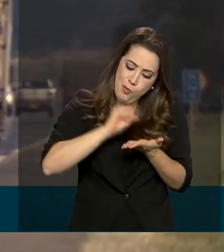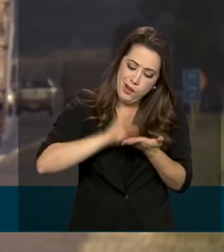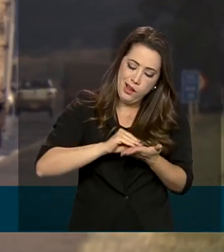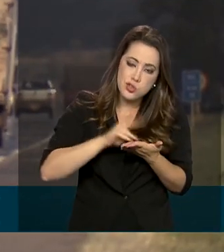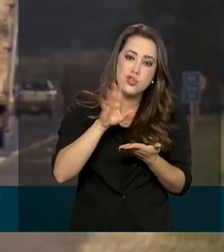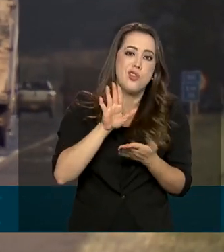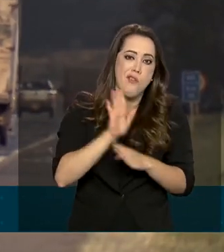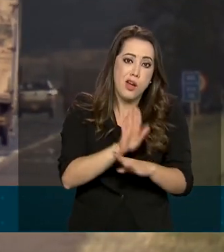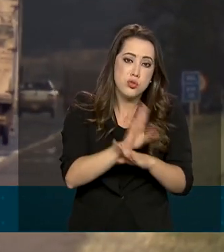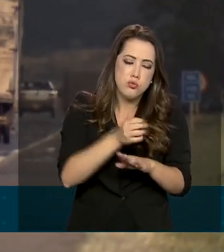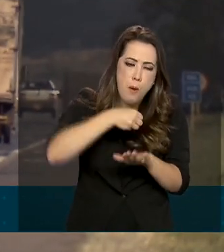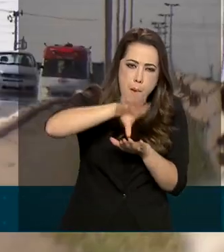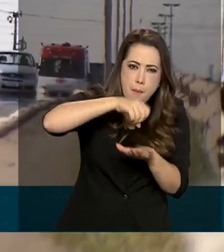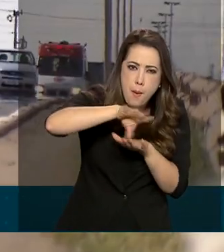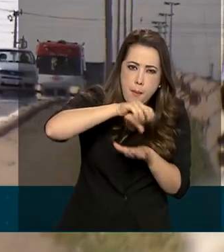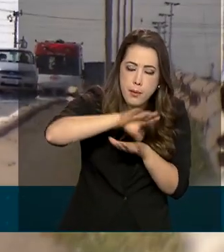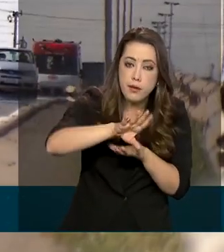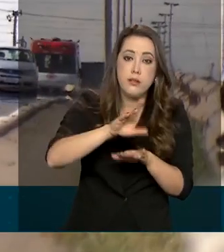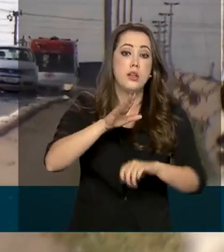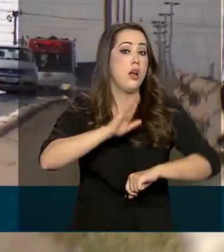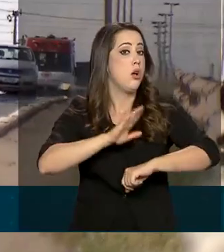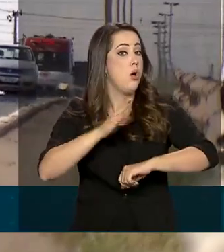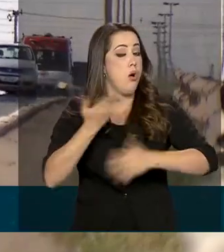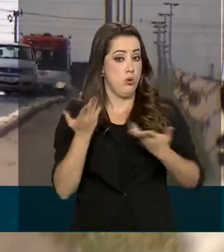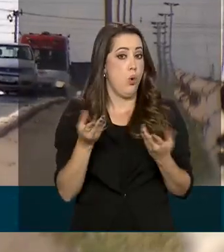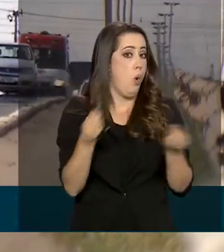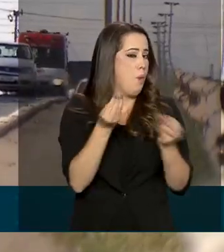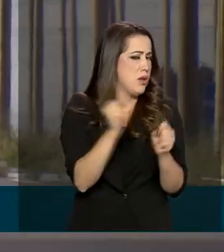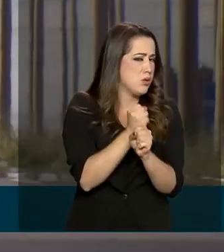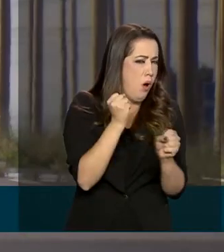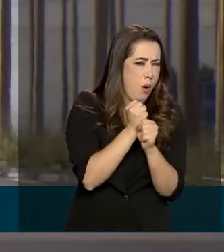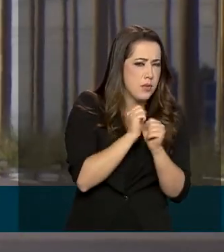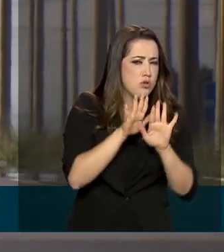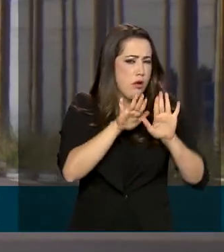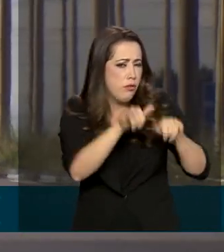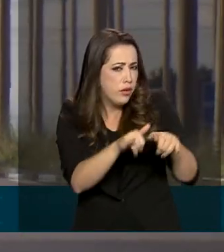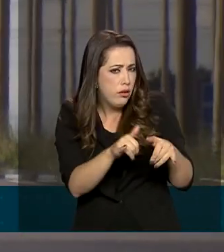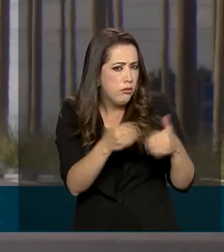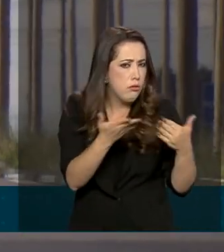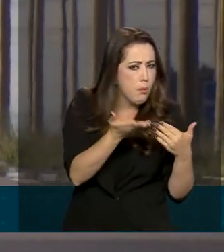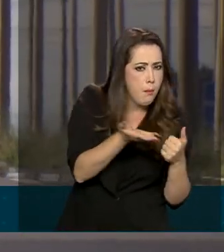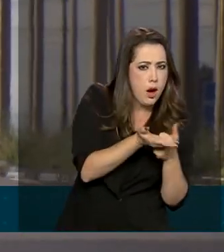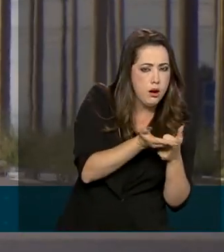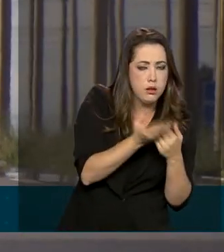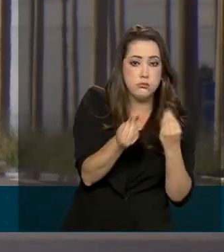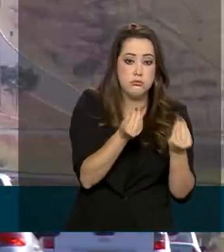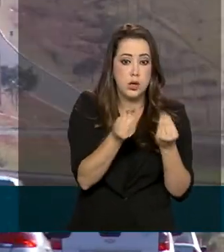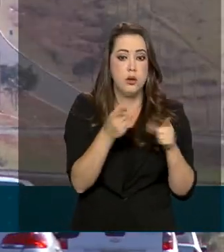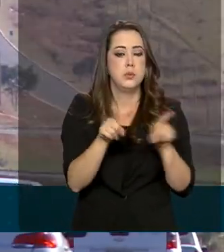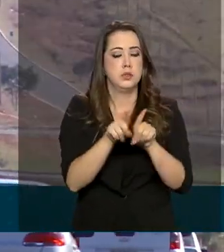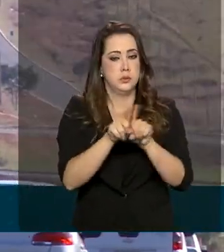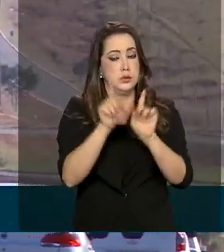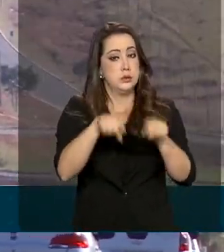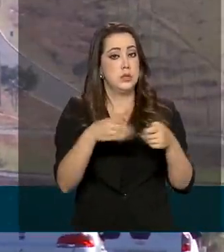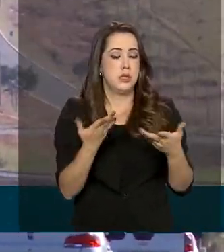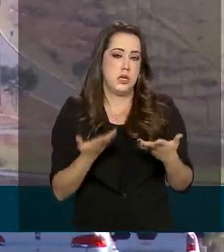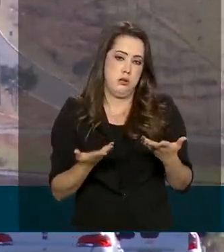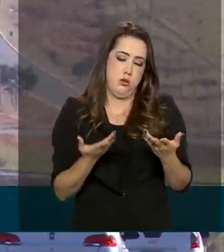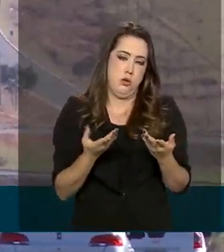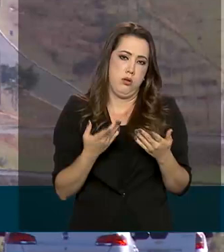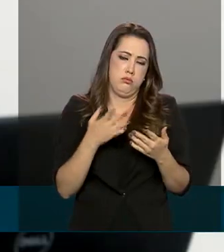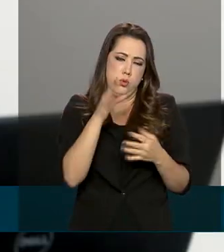no fluxo de informações sobre as obras rodoviárias e no controle das medições dos serviços